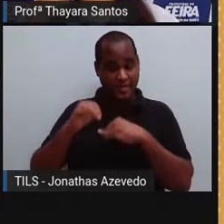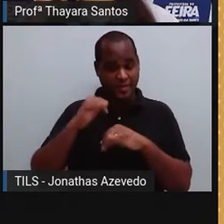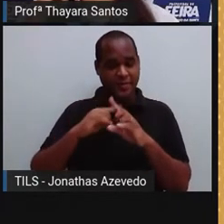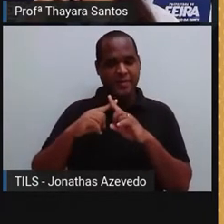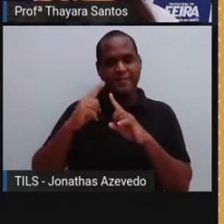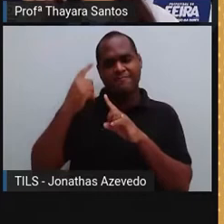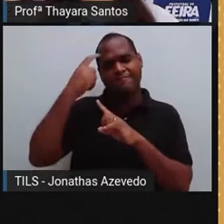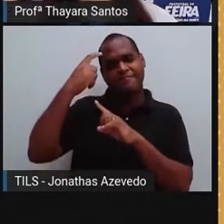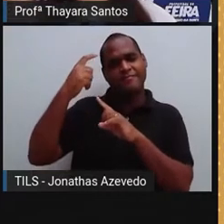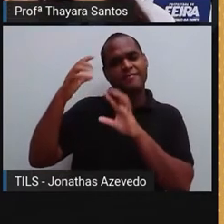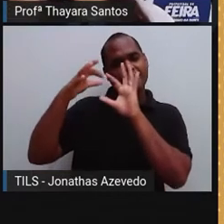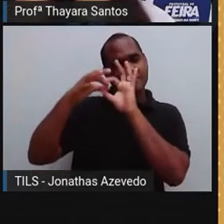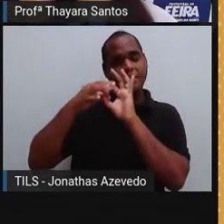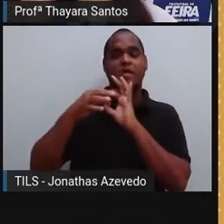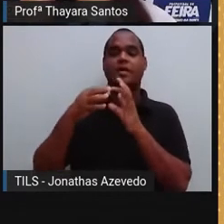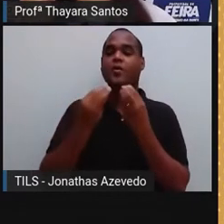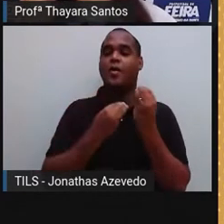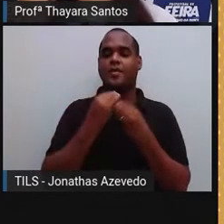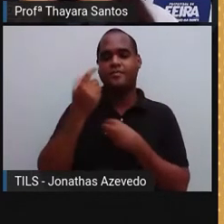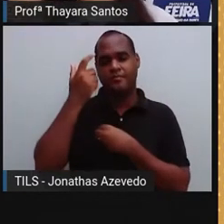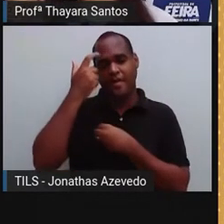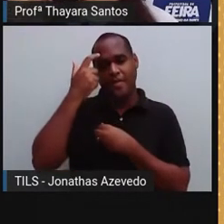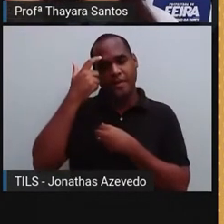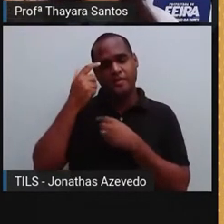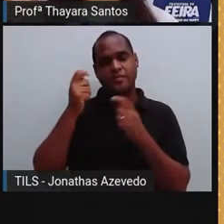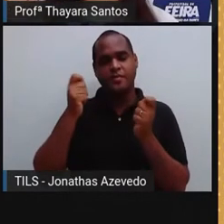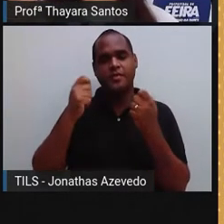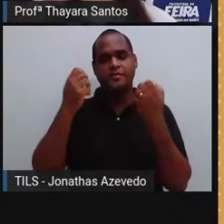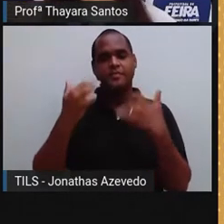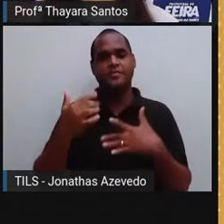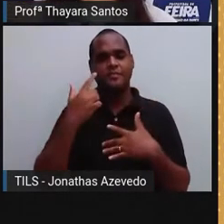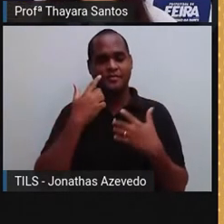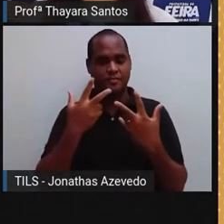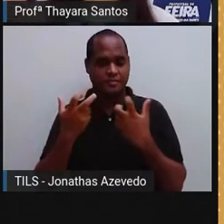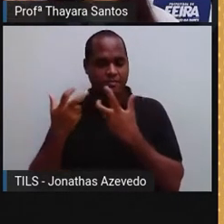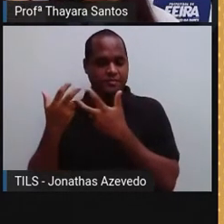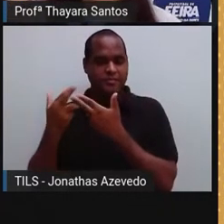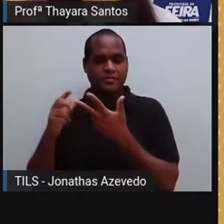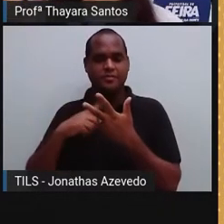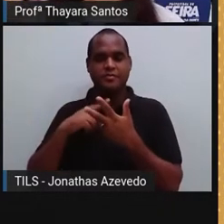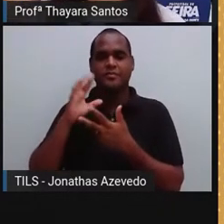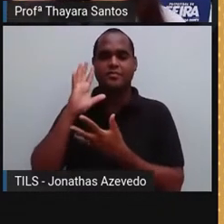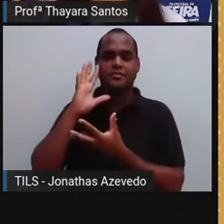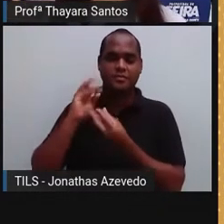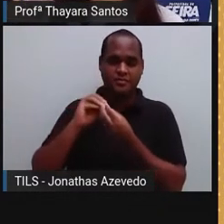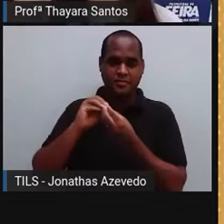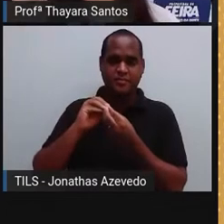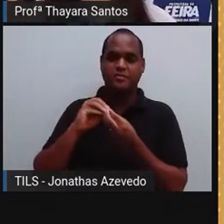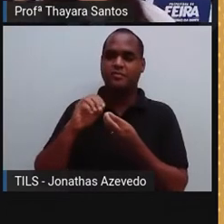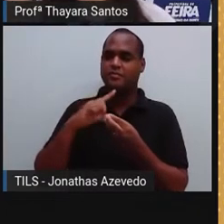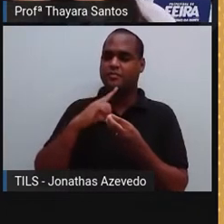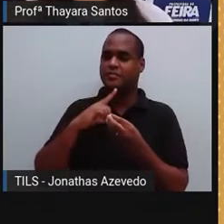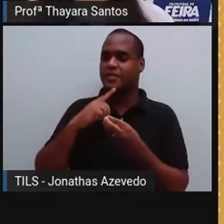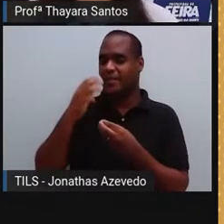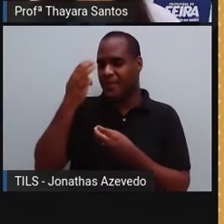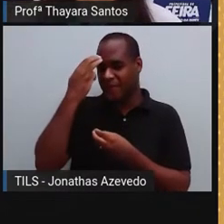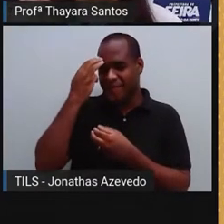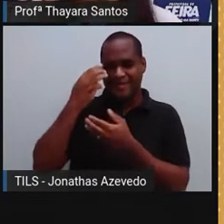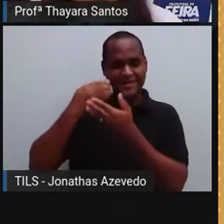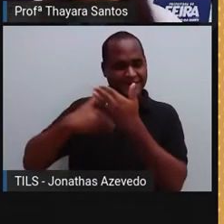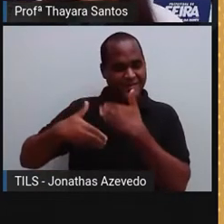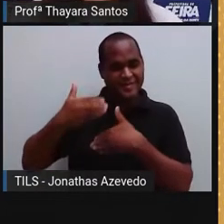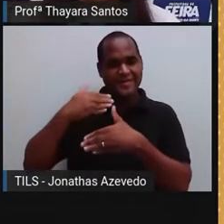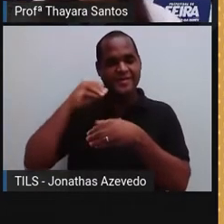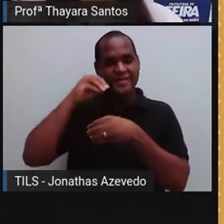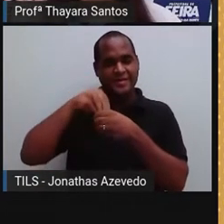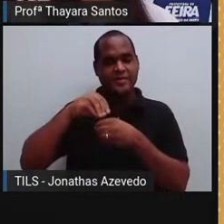para o cérebro. o nosso cérebro ativa a nossa memória, e ele consegue identificar o que a gente está comendo só pela memória que a gente já tem guardada, caso a gente já